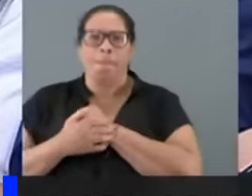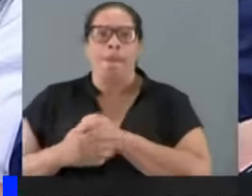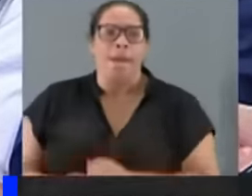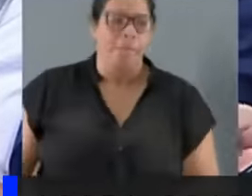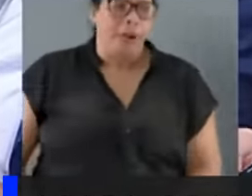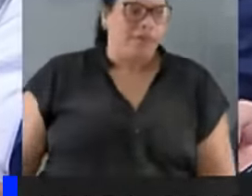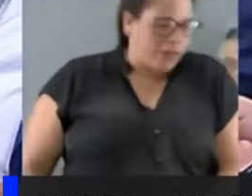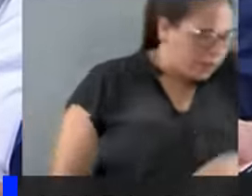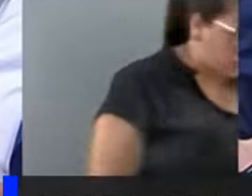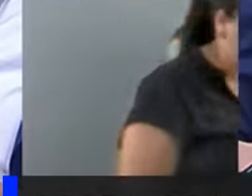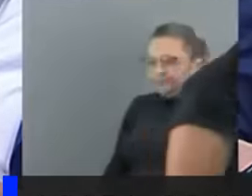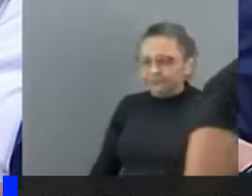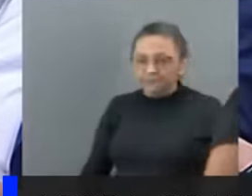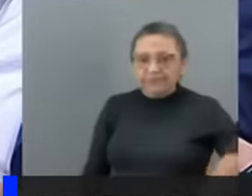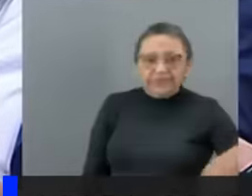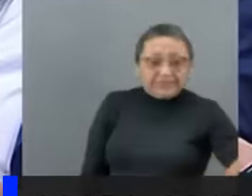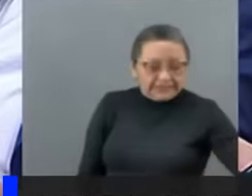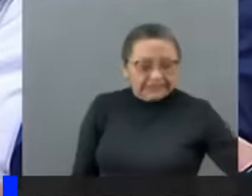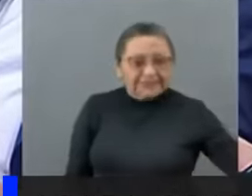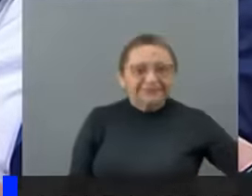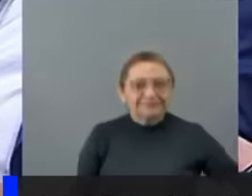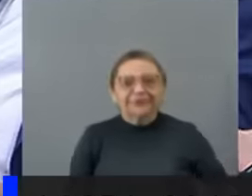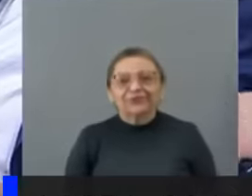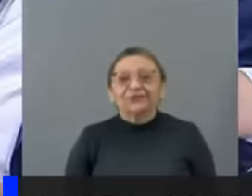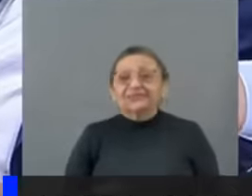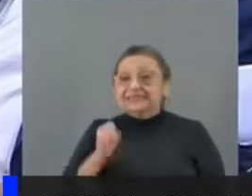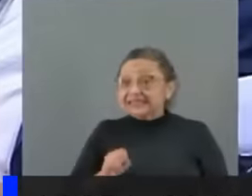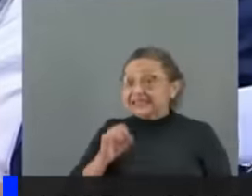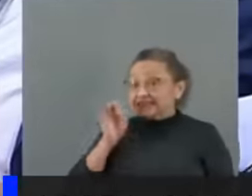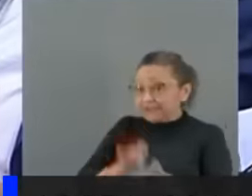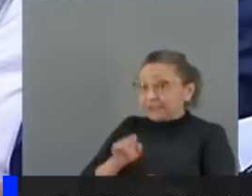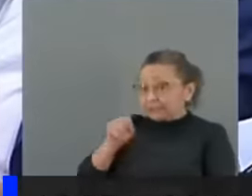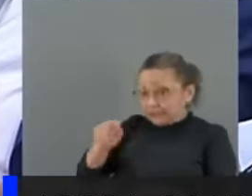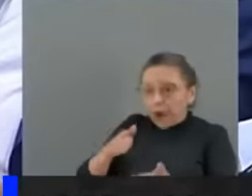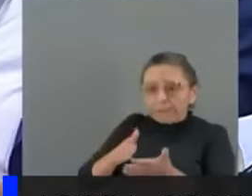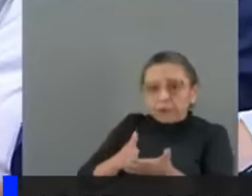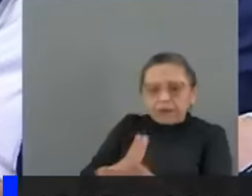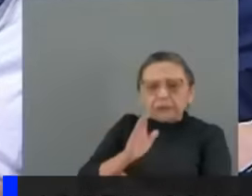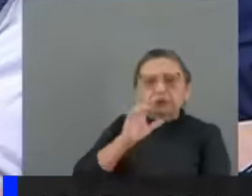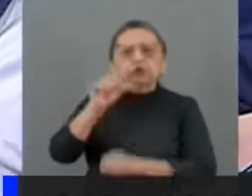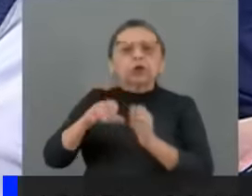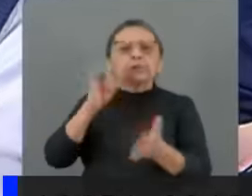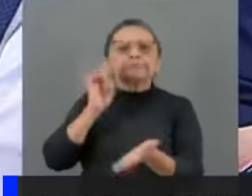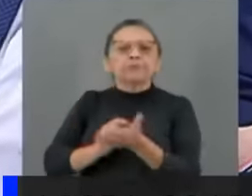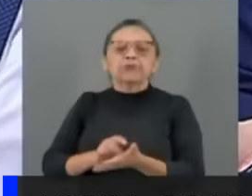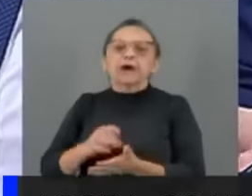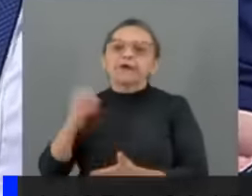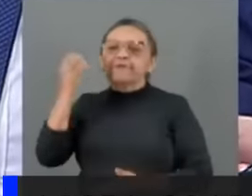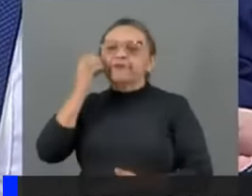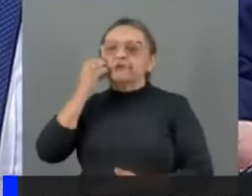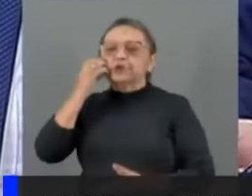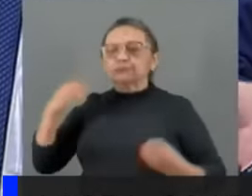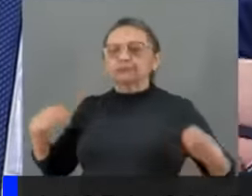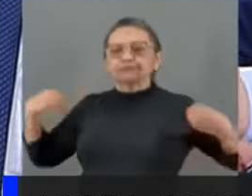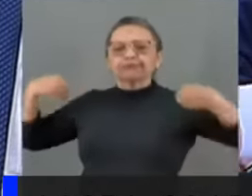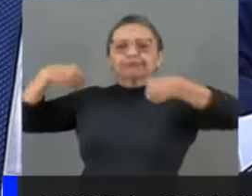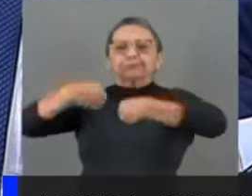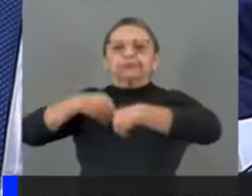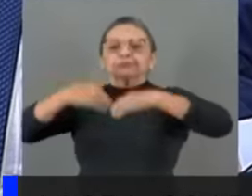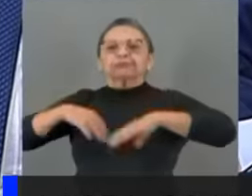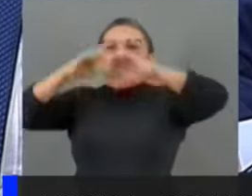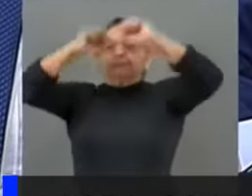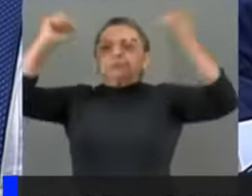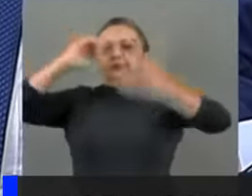Vossa Excelência for aprovada e se tornar, então, Flávio Dino, ministro supremo, não mais Flávio Dino, político,